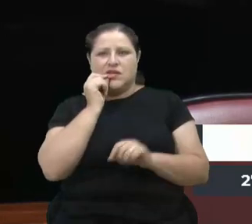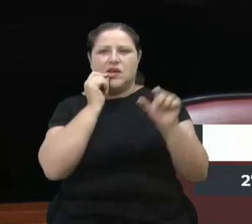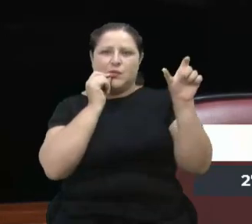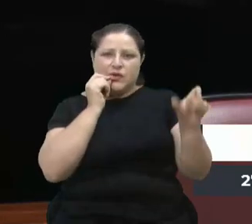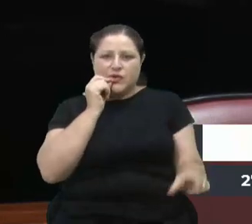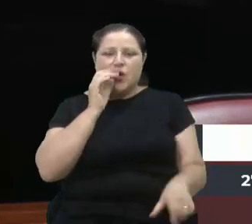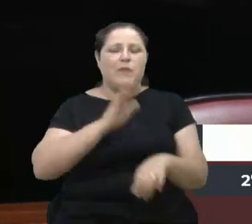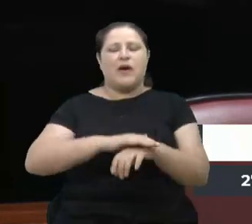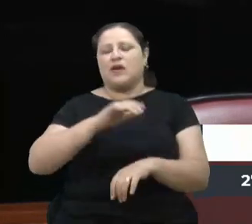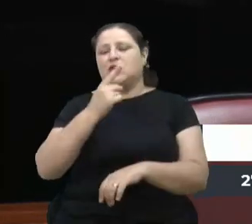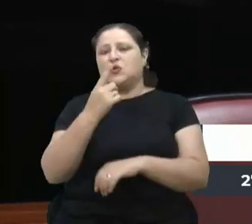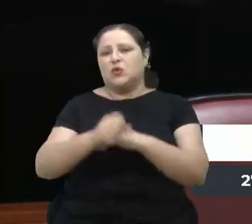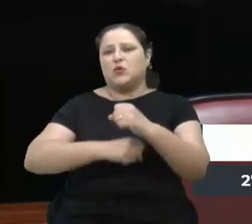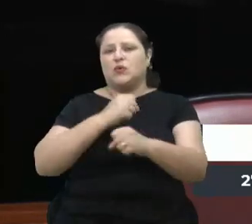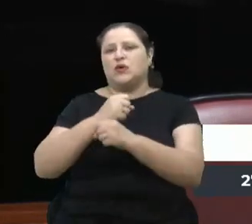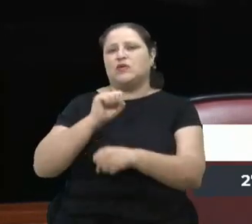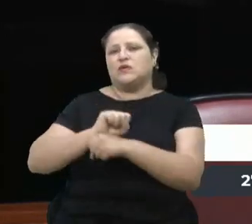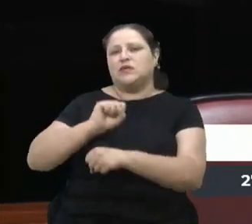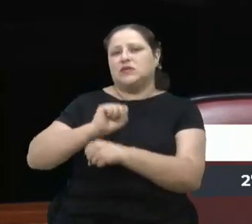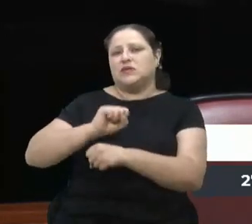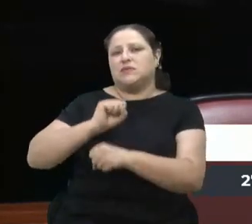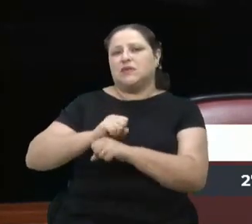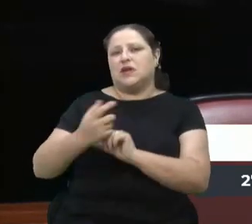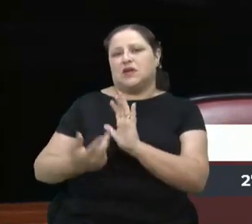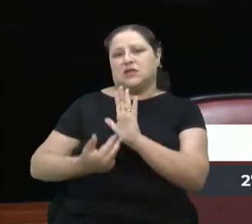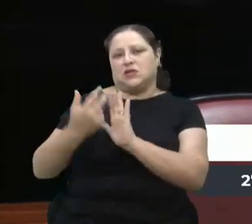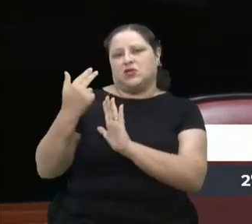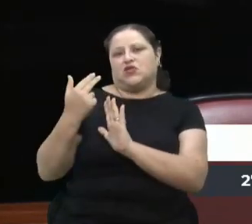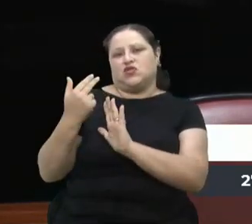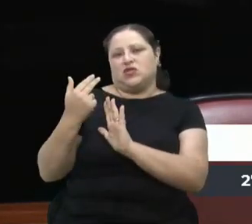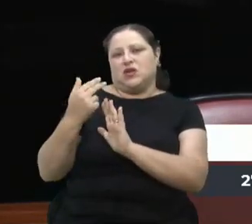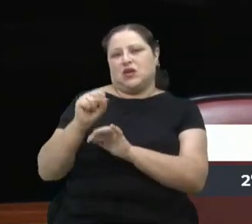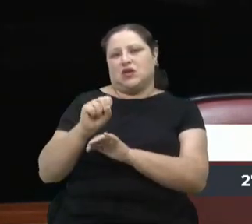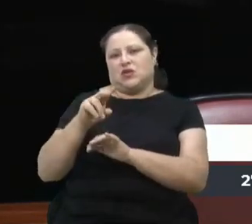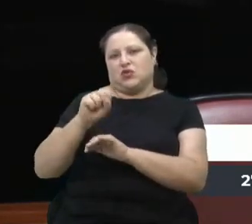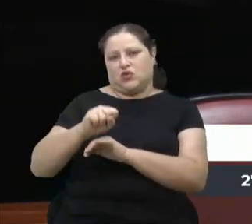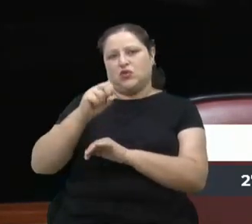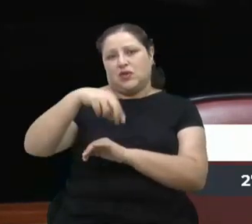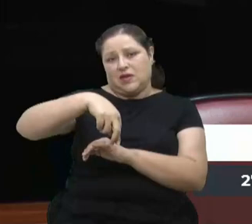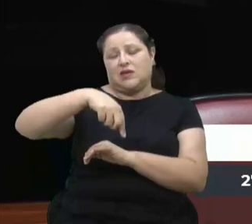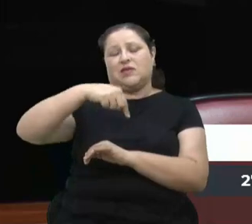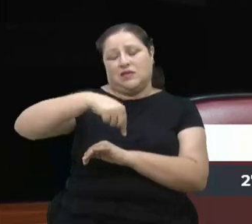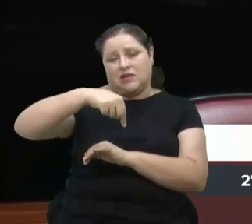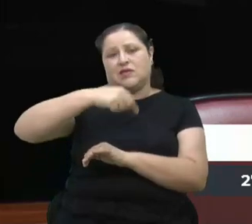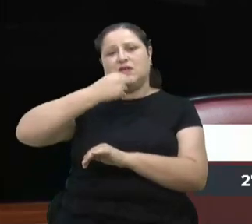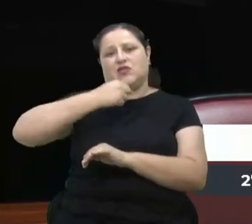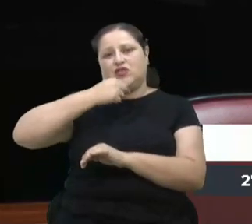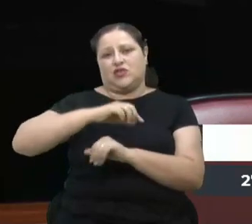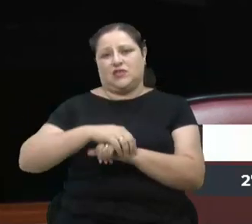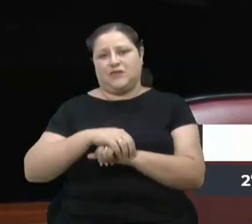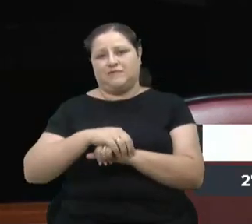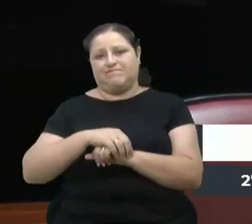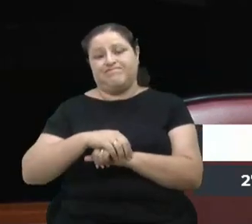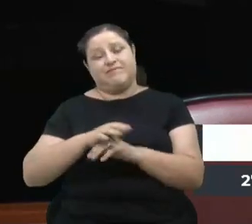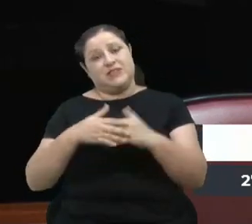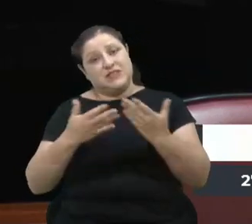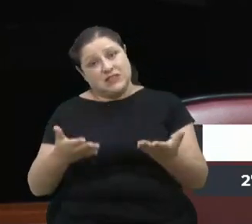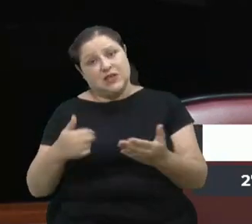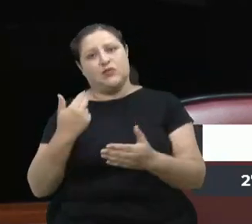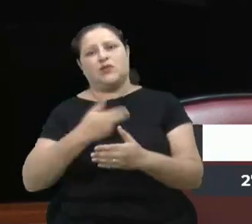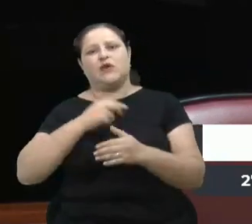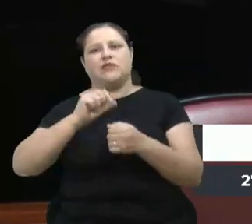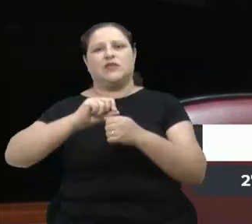esperando a cirurgia pelo SUS aqui na nossa cidade. Então, gente, a gente faz